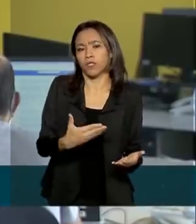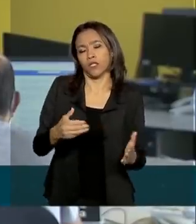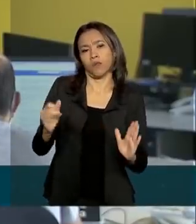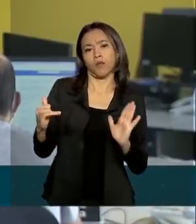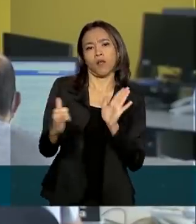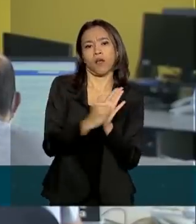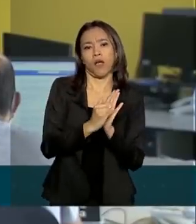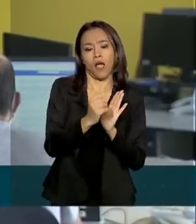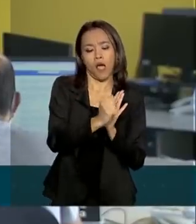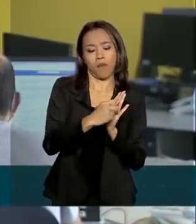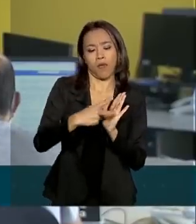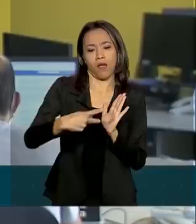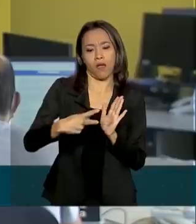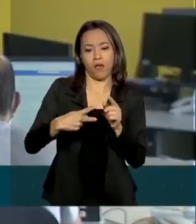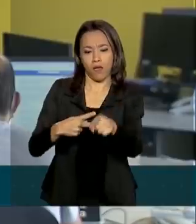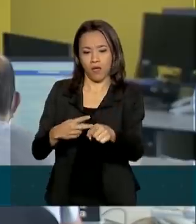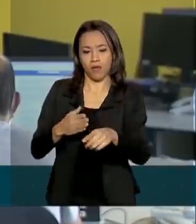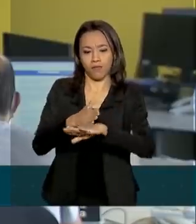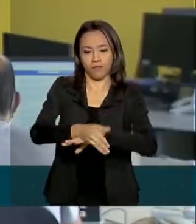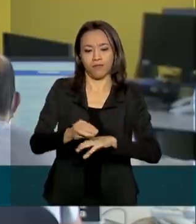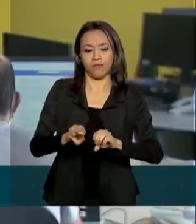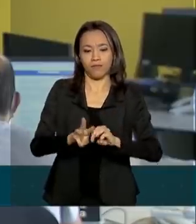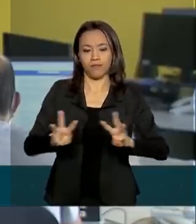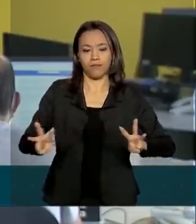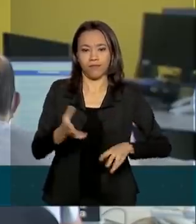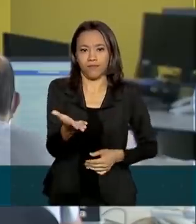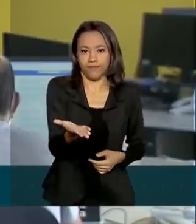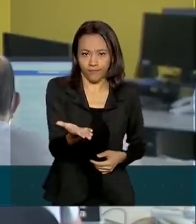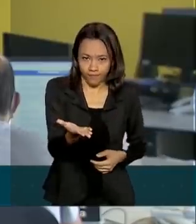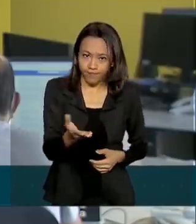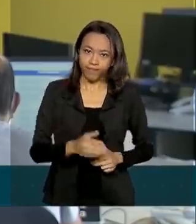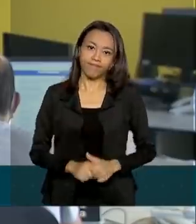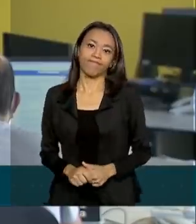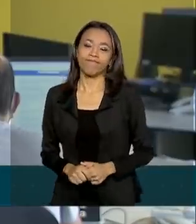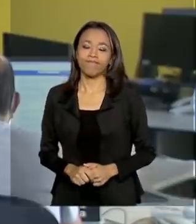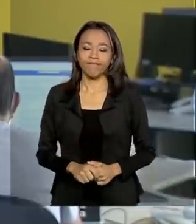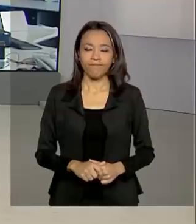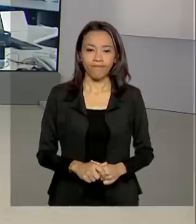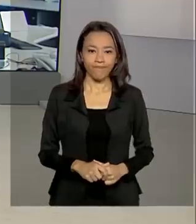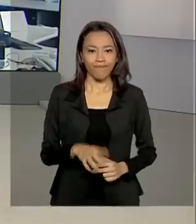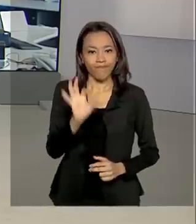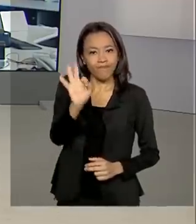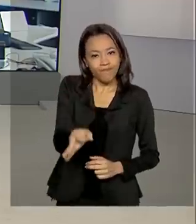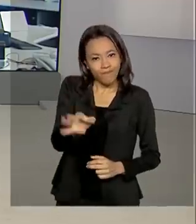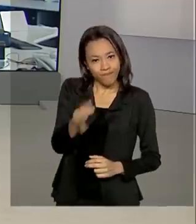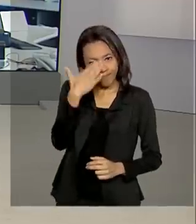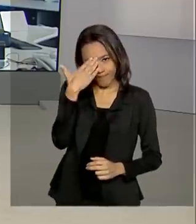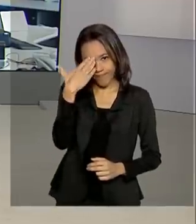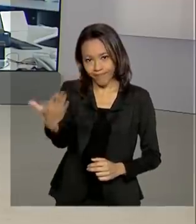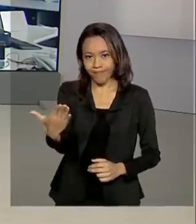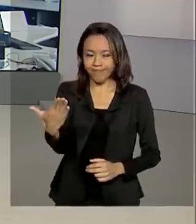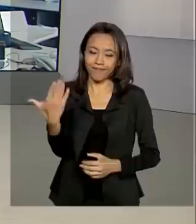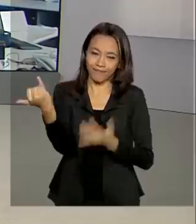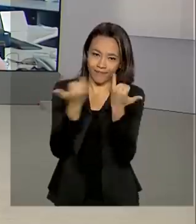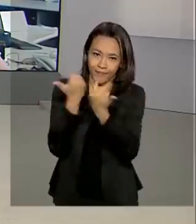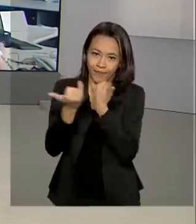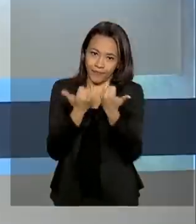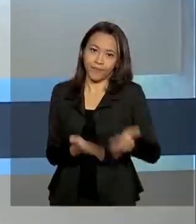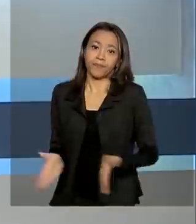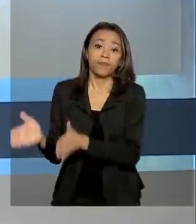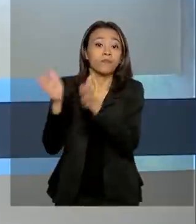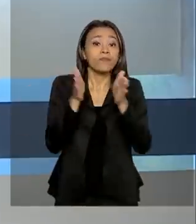pelo site auxílio.caixa.gov.br. Renata? Tá certo, Maurício. Obrigada pelas suas informações.